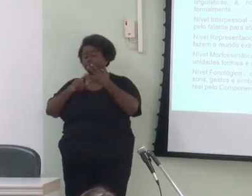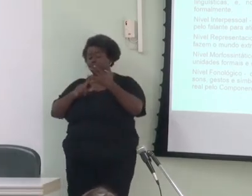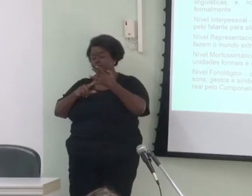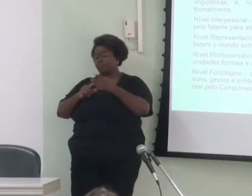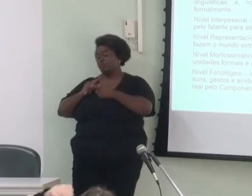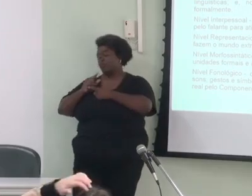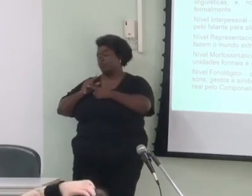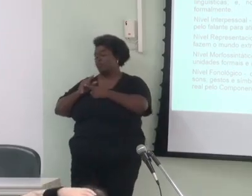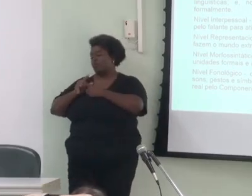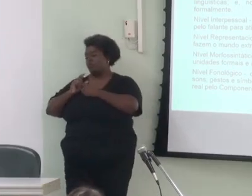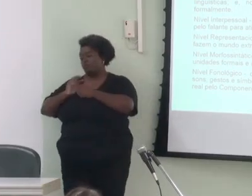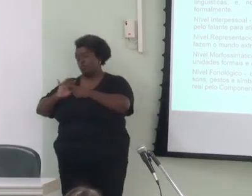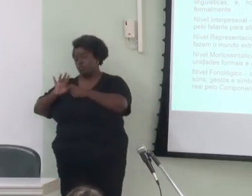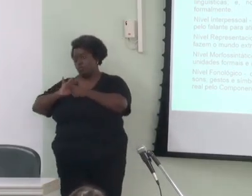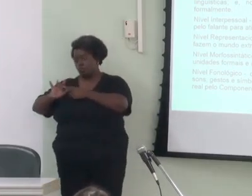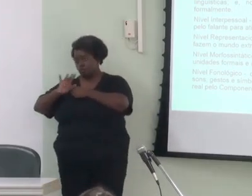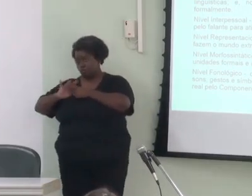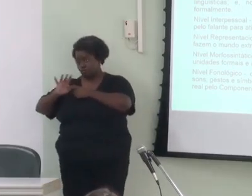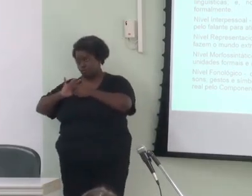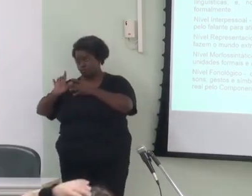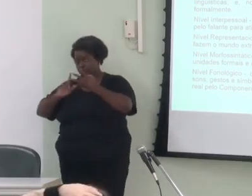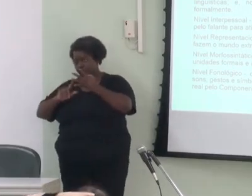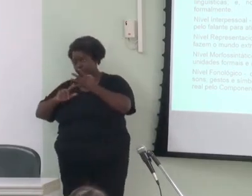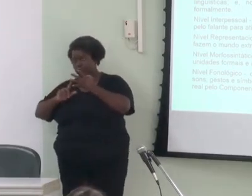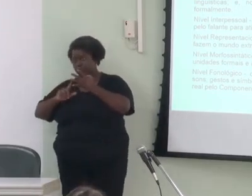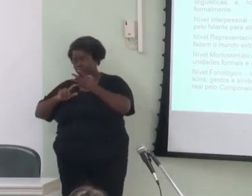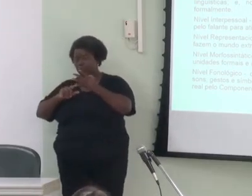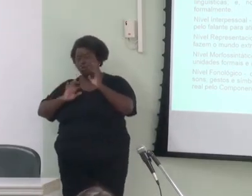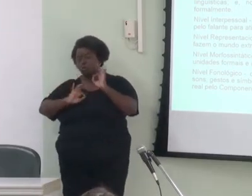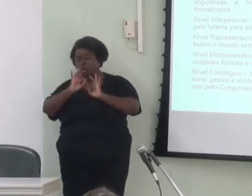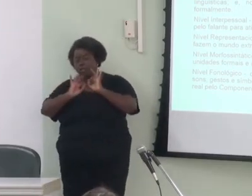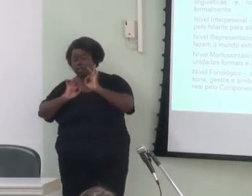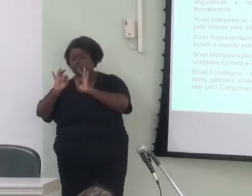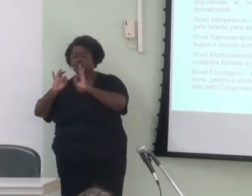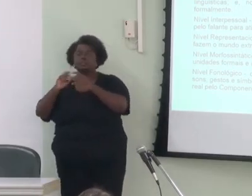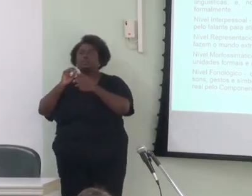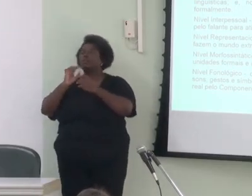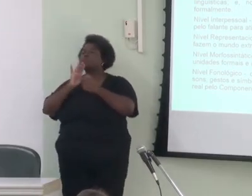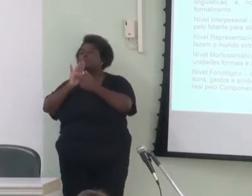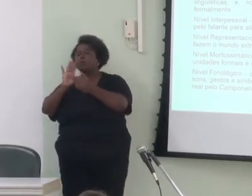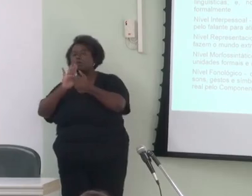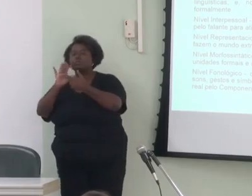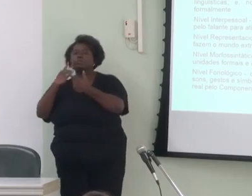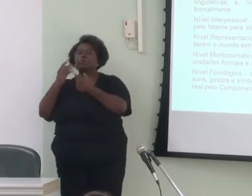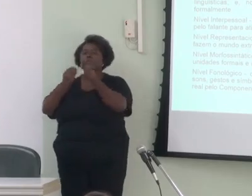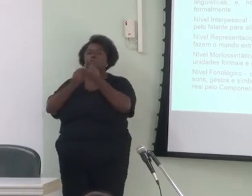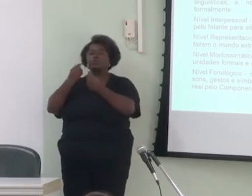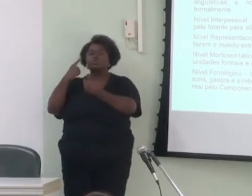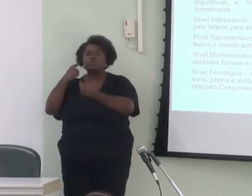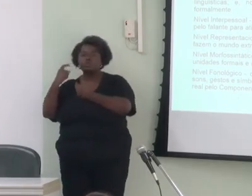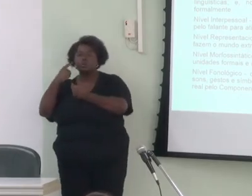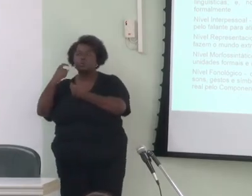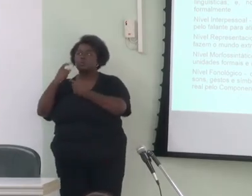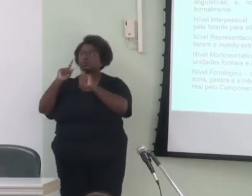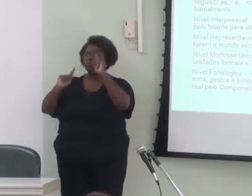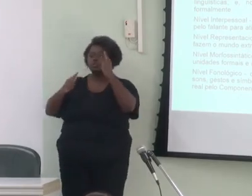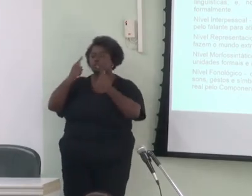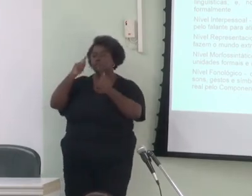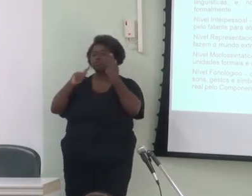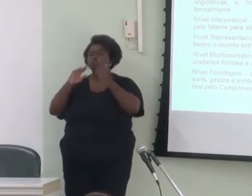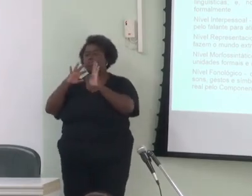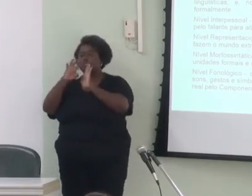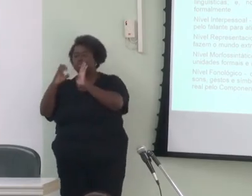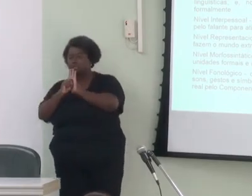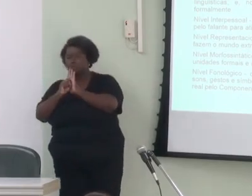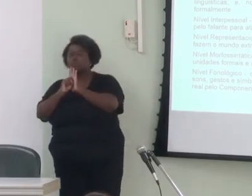organizam as unidades virtuais que representam sons, gestos, e símbolos para que sejam expressas na